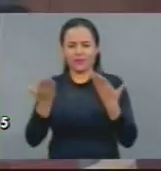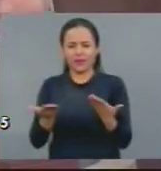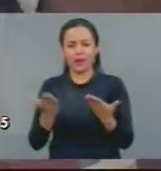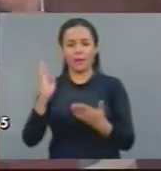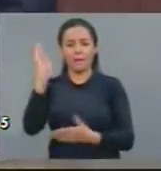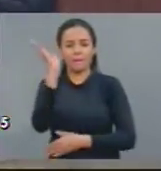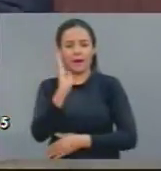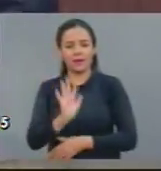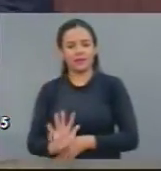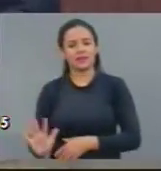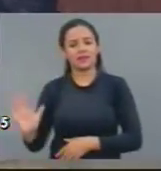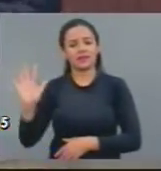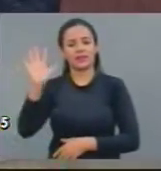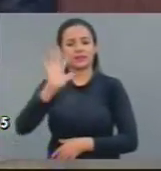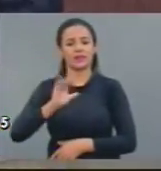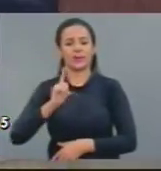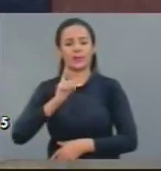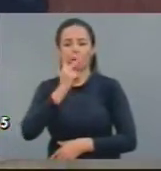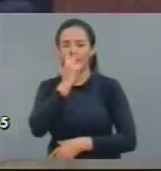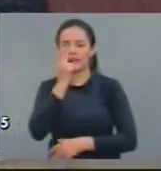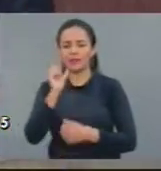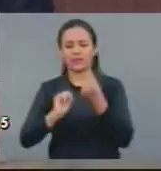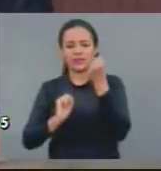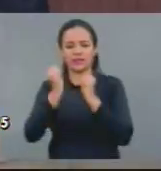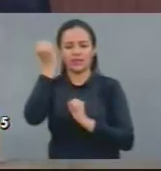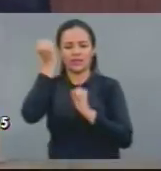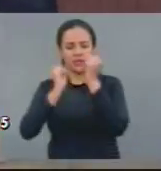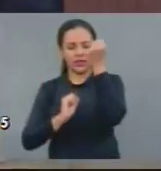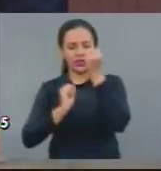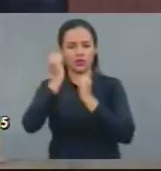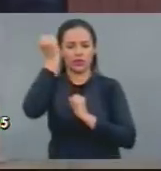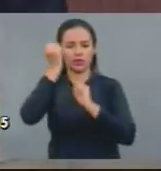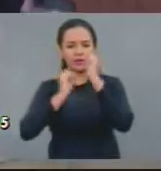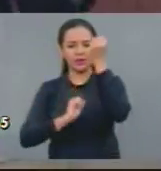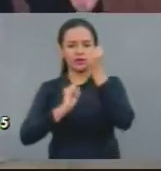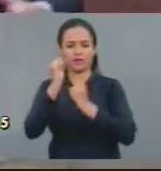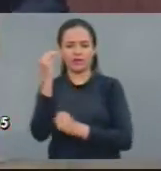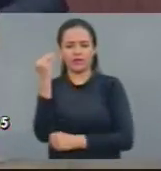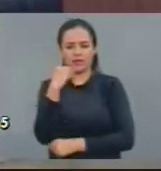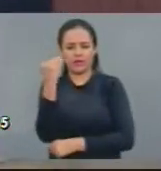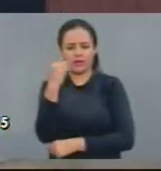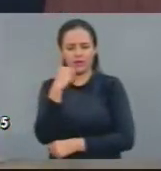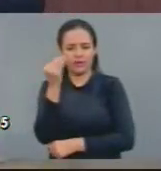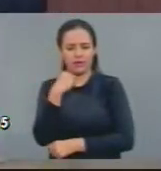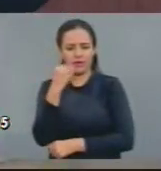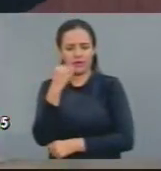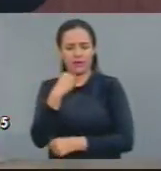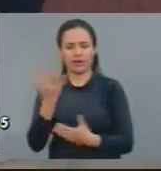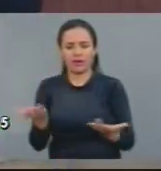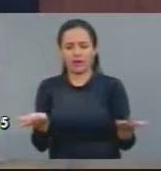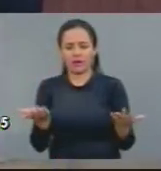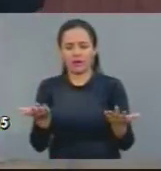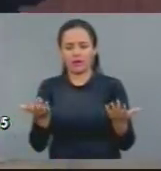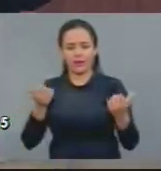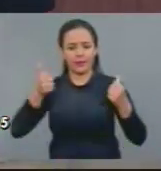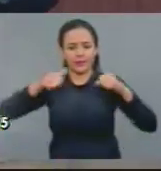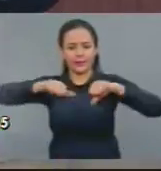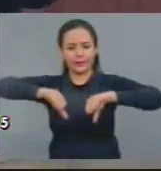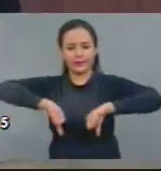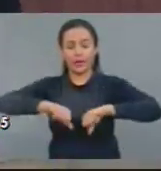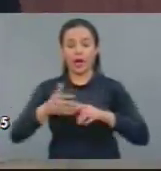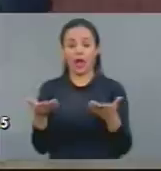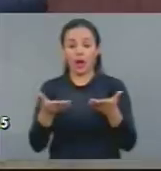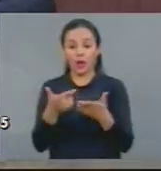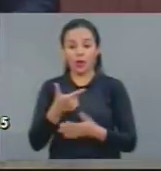teve uma desindustrialização acelerada nos últimos anos, houve uma, esse